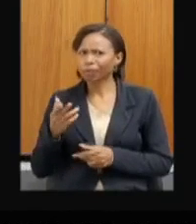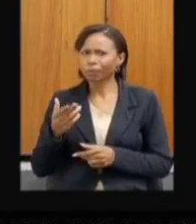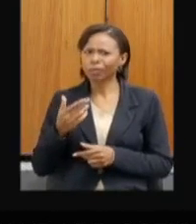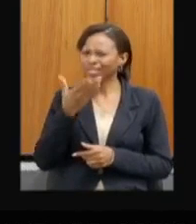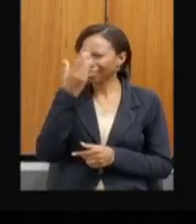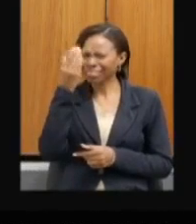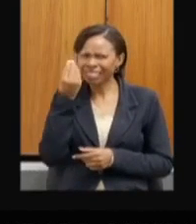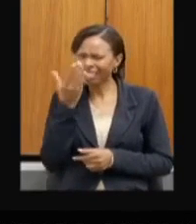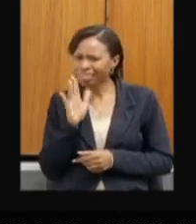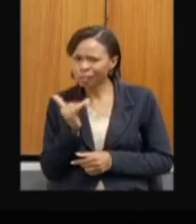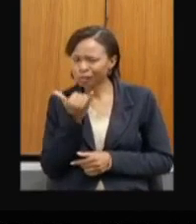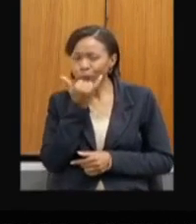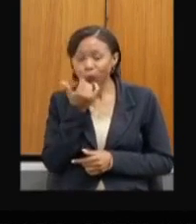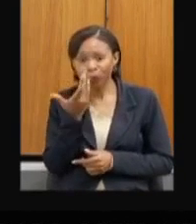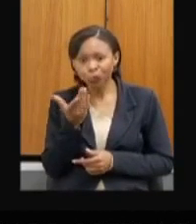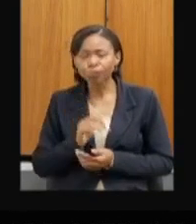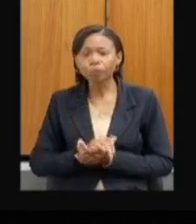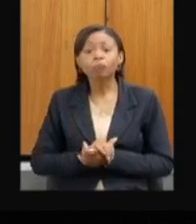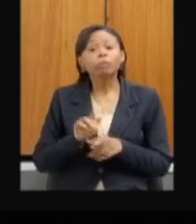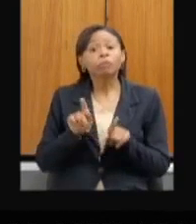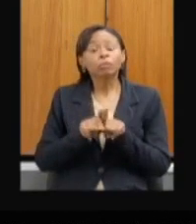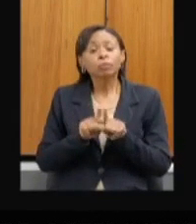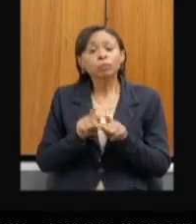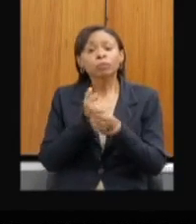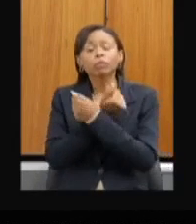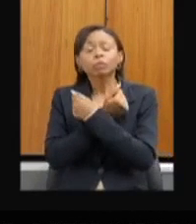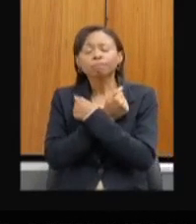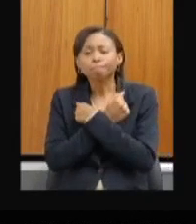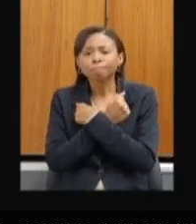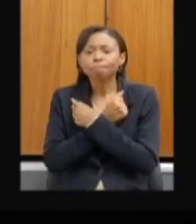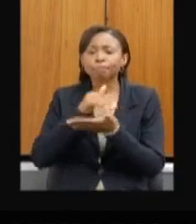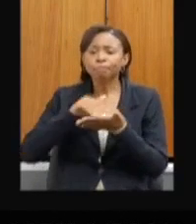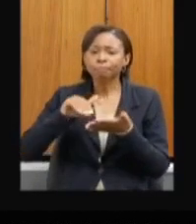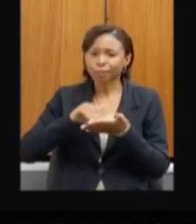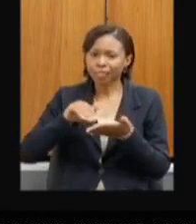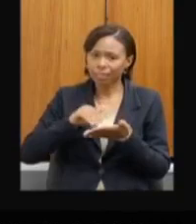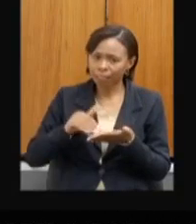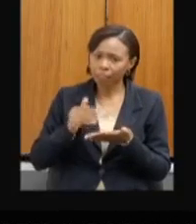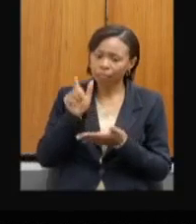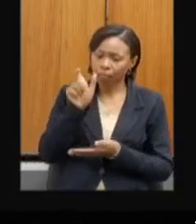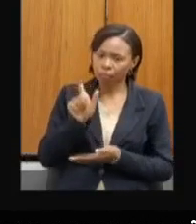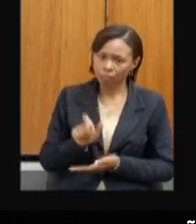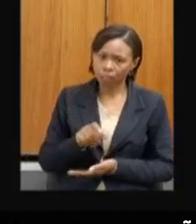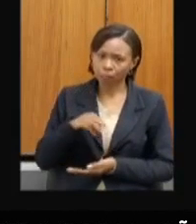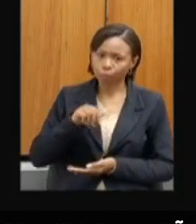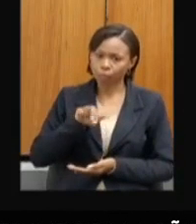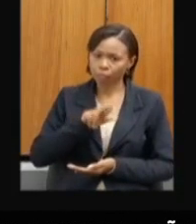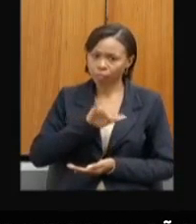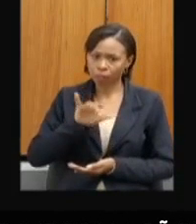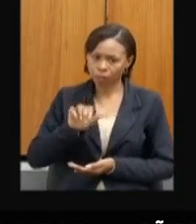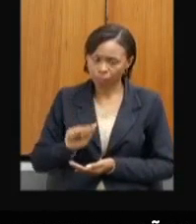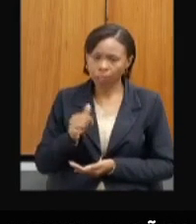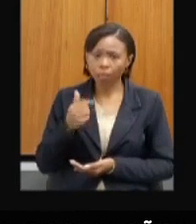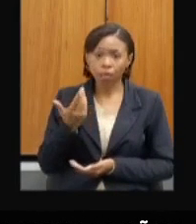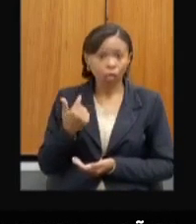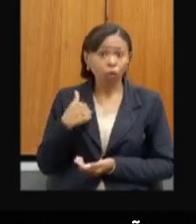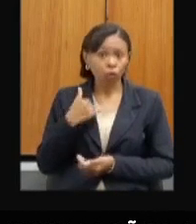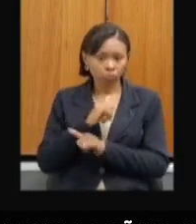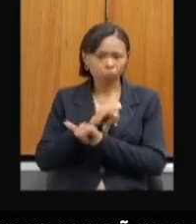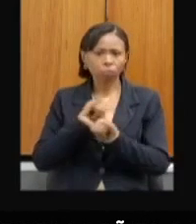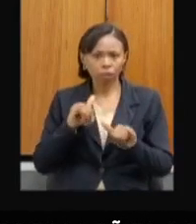Quero trazer um abraço muito especial à secretária Marília e fazer de público a minha profissão de fé na gestão dela.